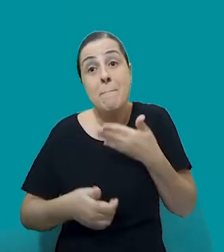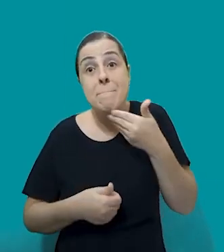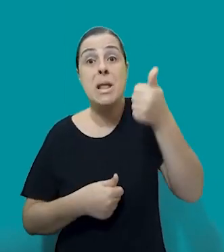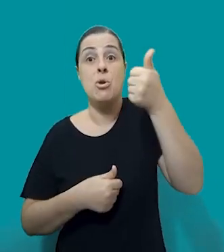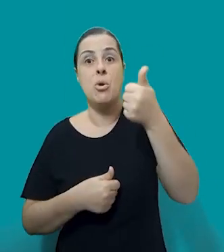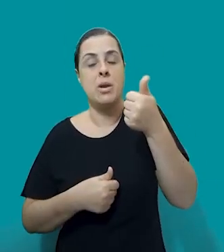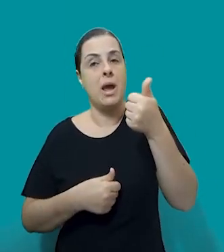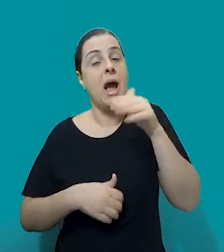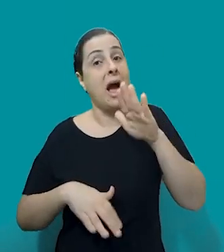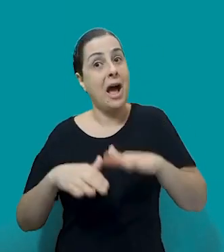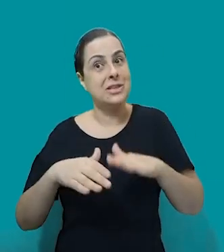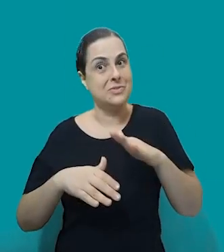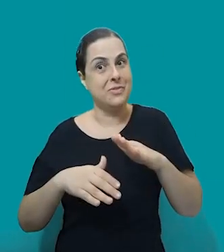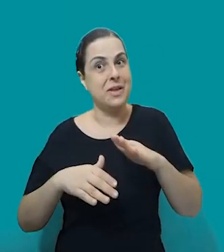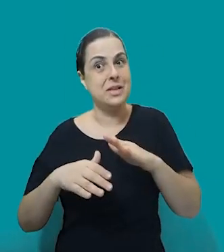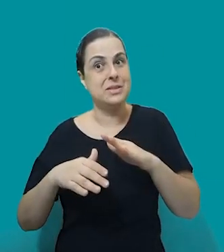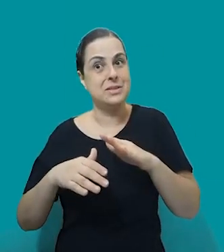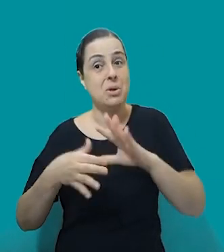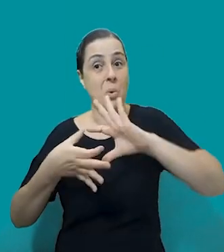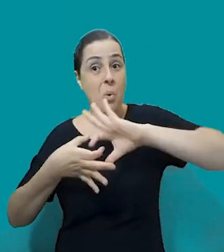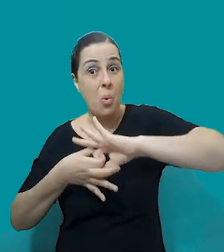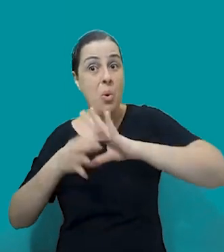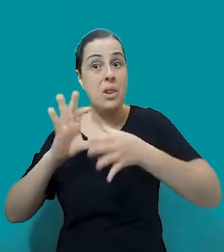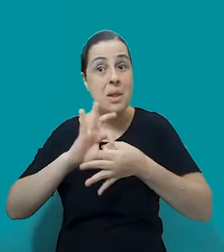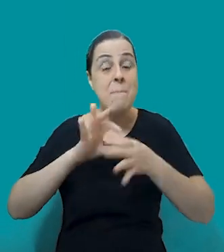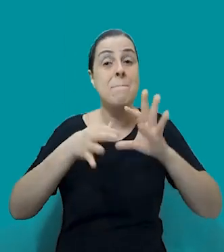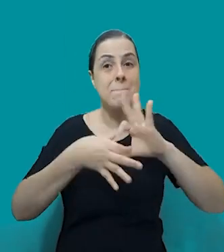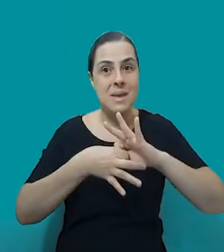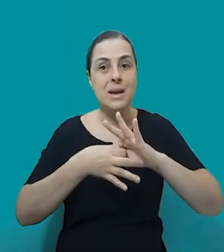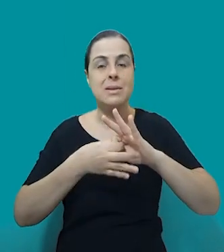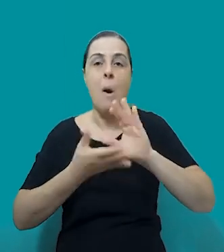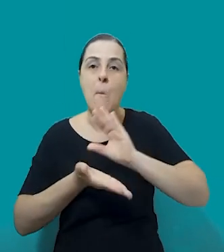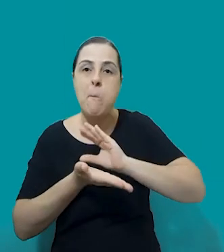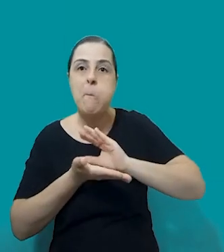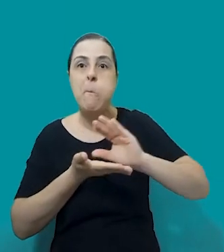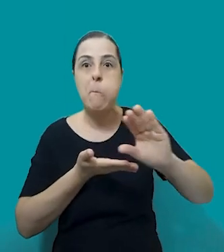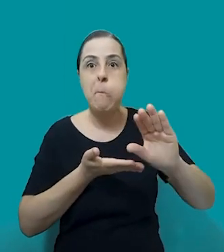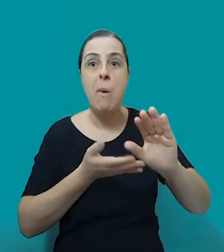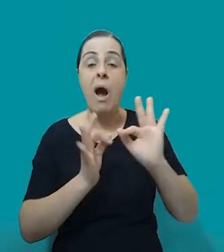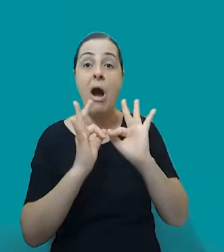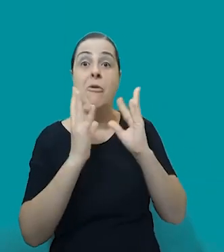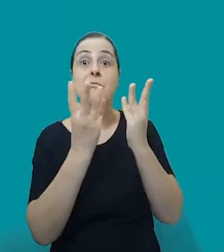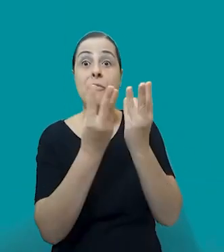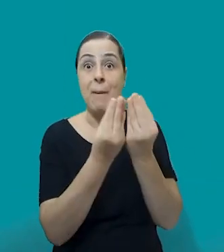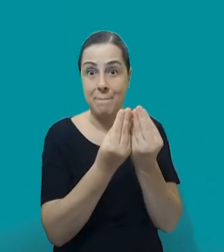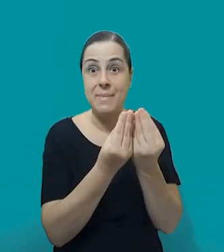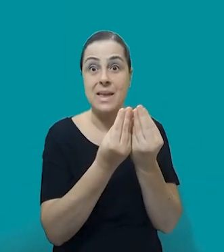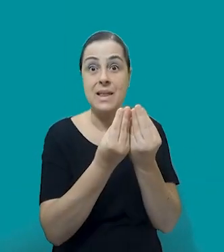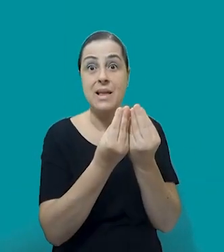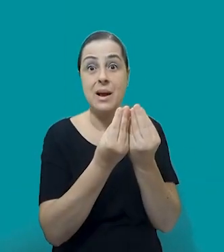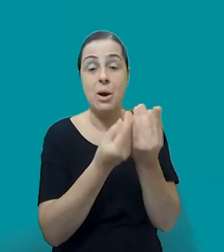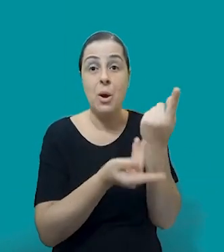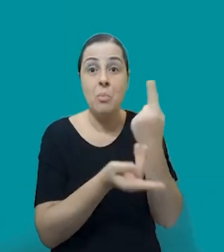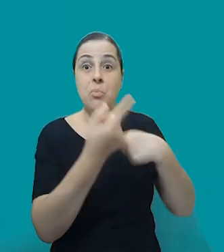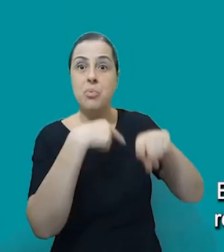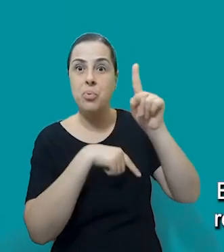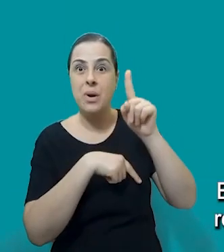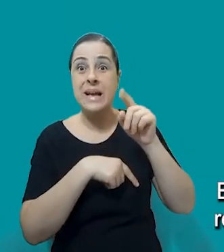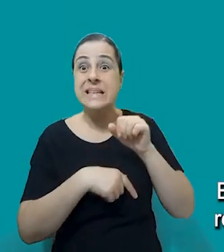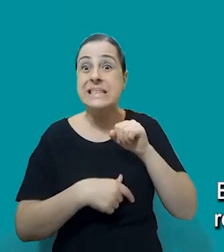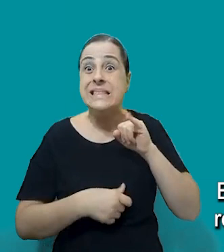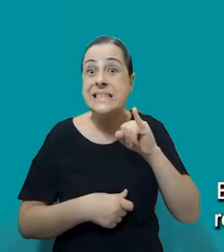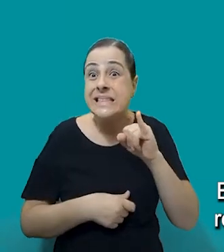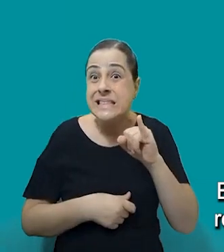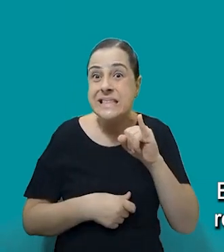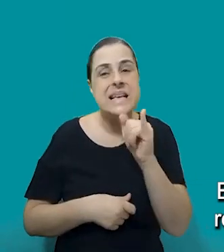pode ser um ganho financeiro para toda a família. Então, isso também pesa contra ela denunciar, né? Eu